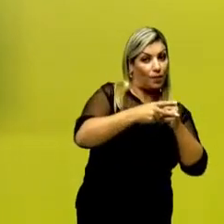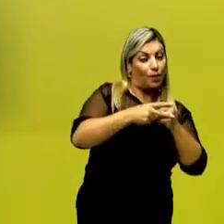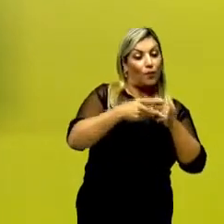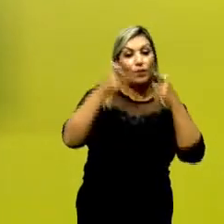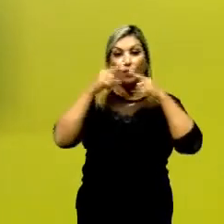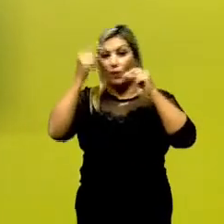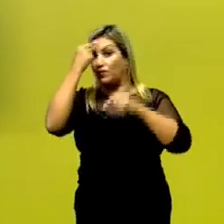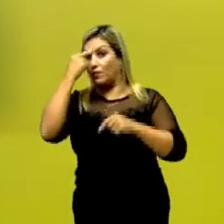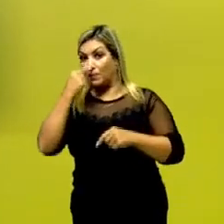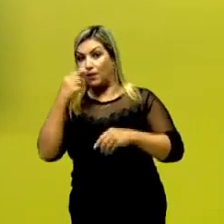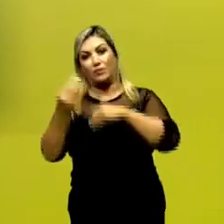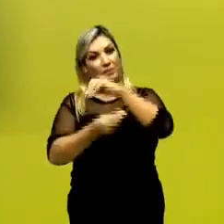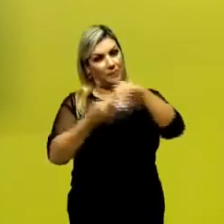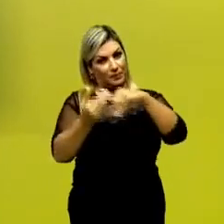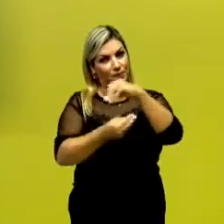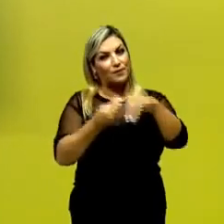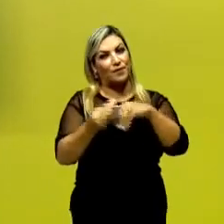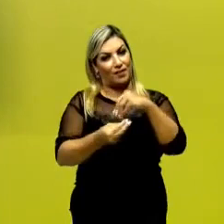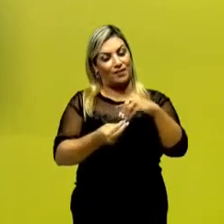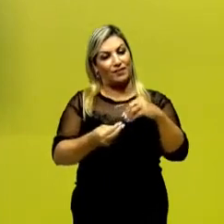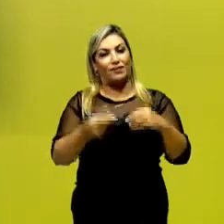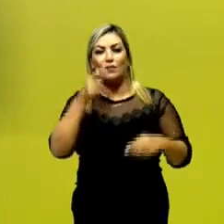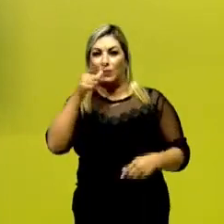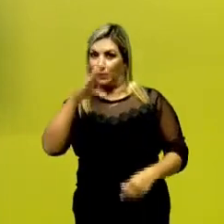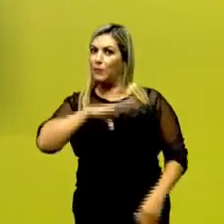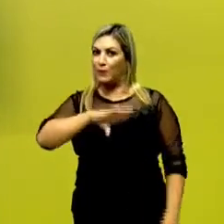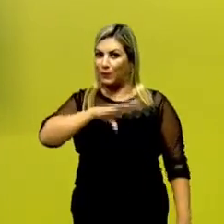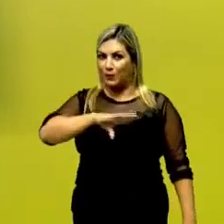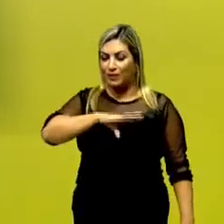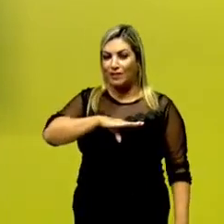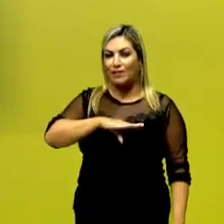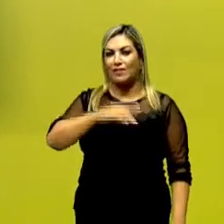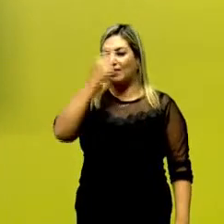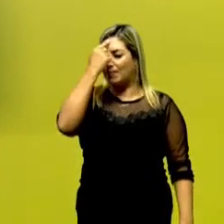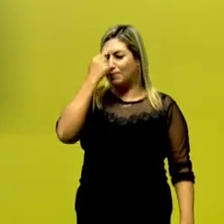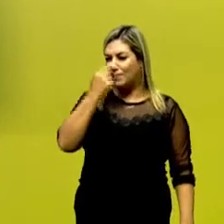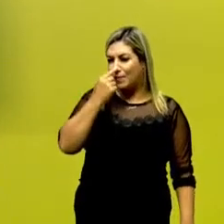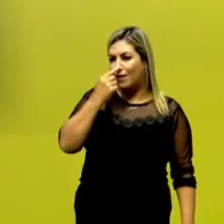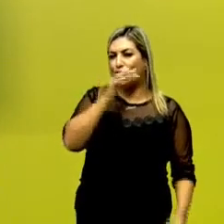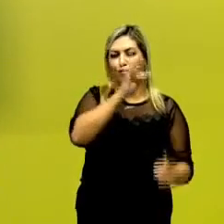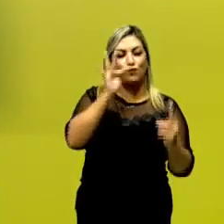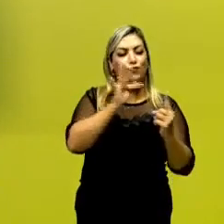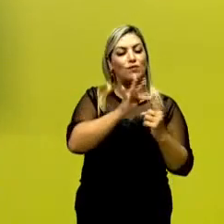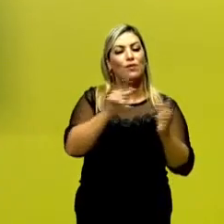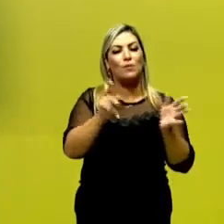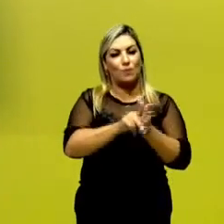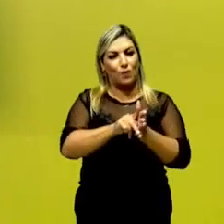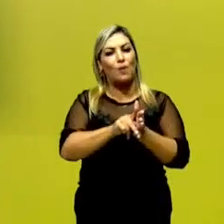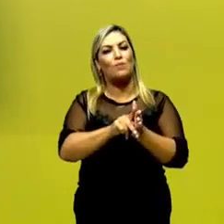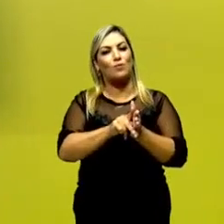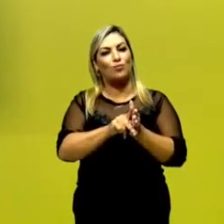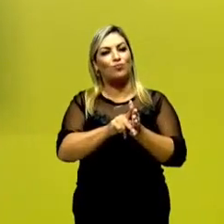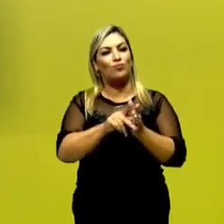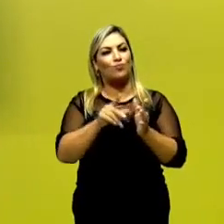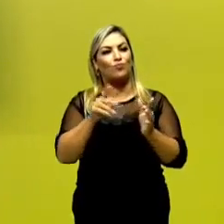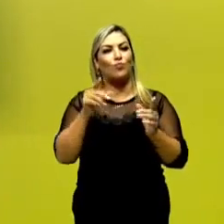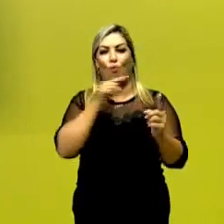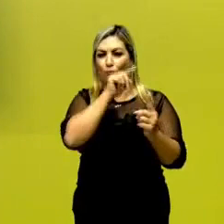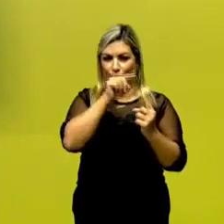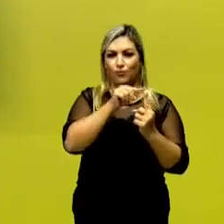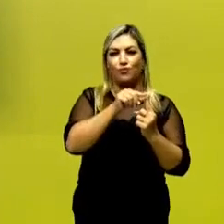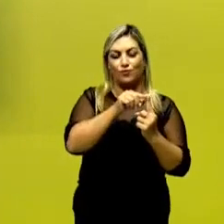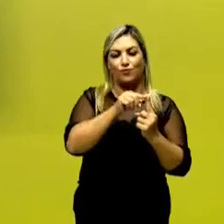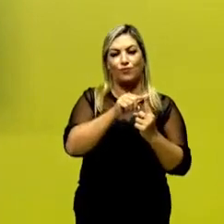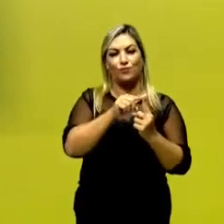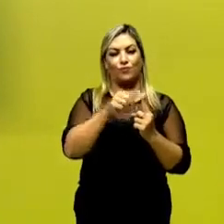São textos mistos. É a língua portuguesa e as imagens em função de um determinado objetivo.